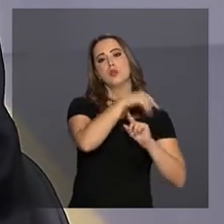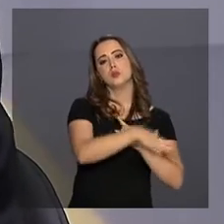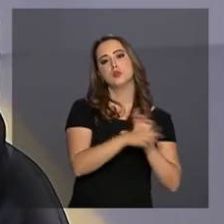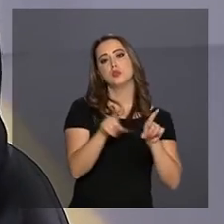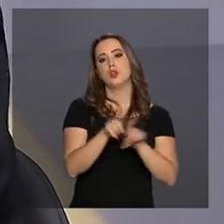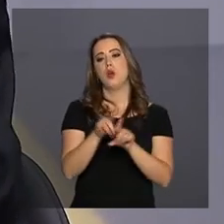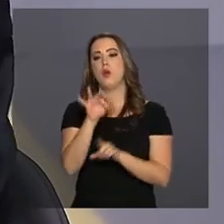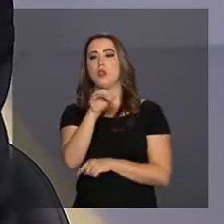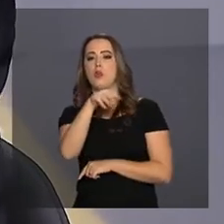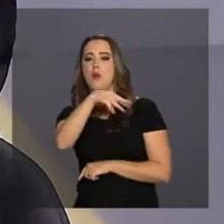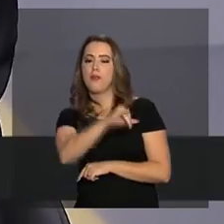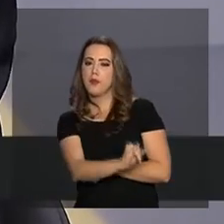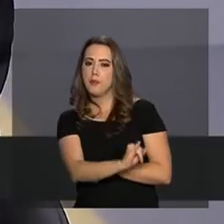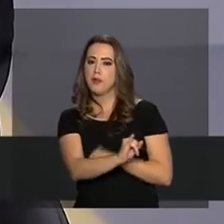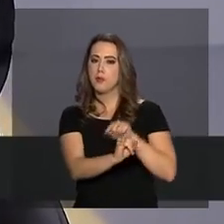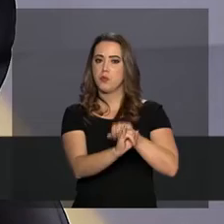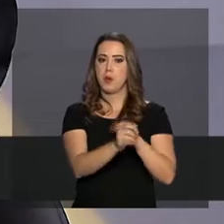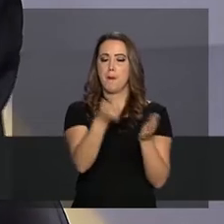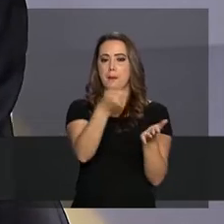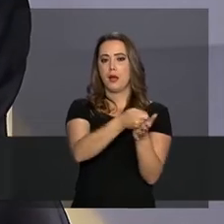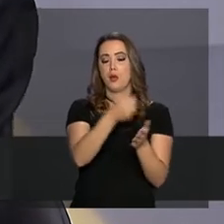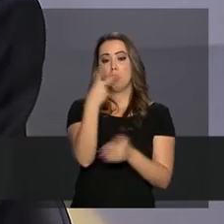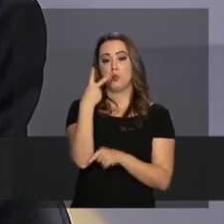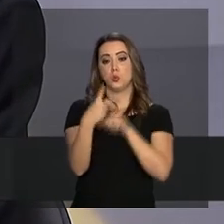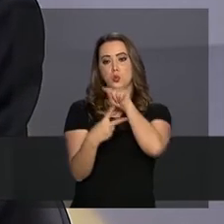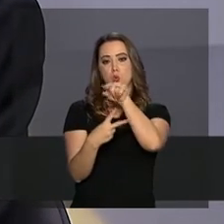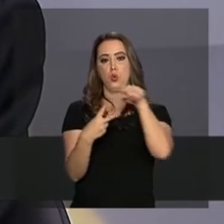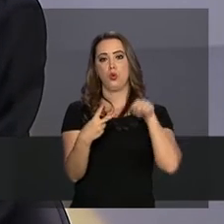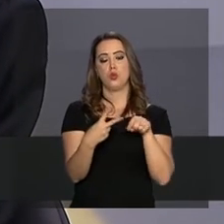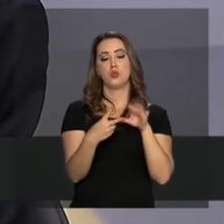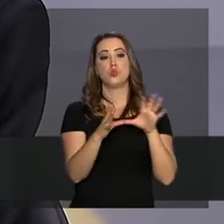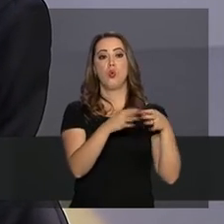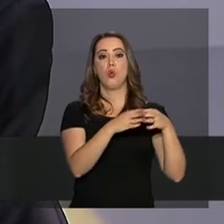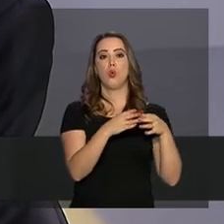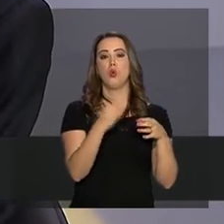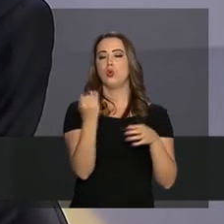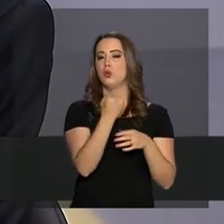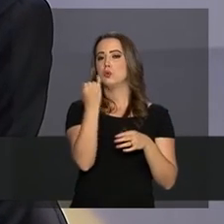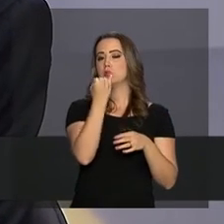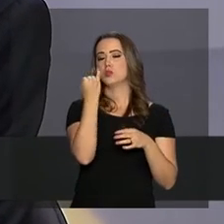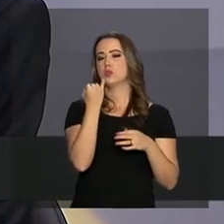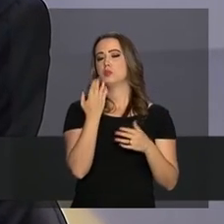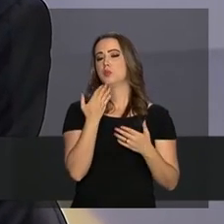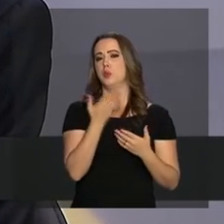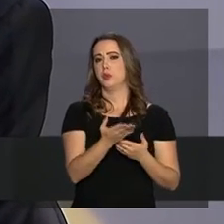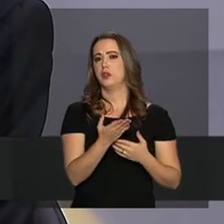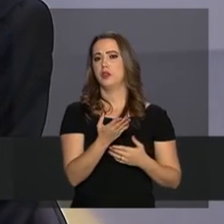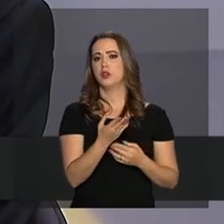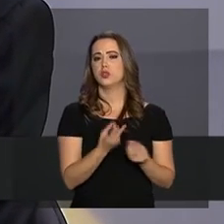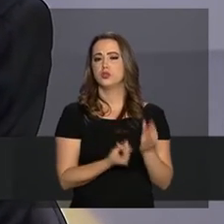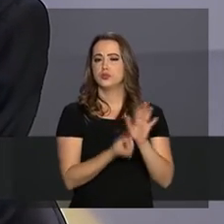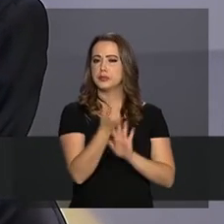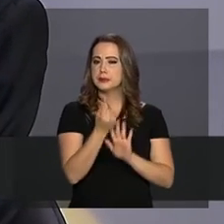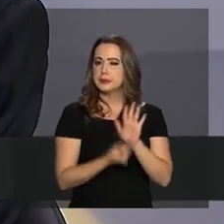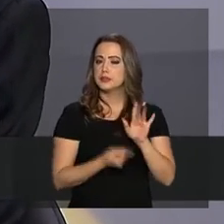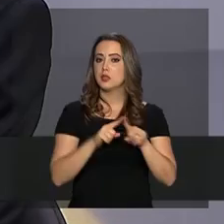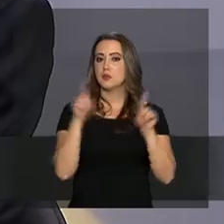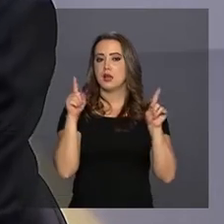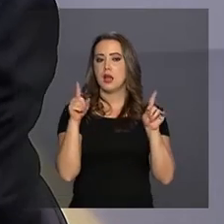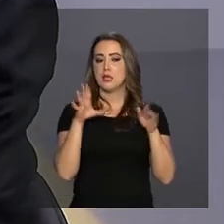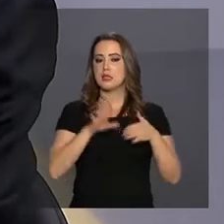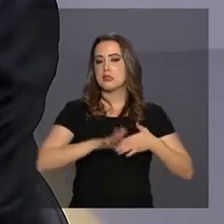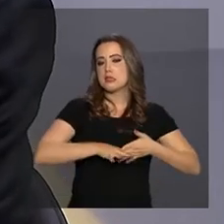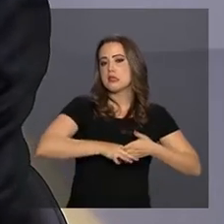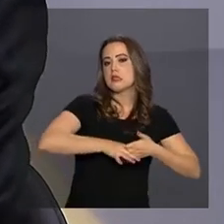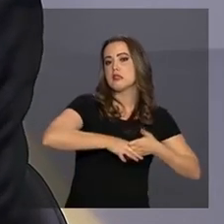Monetário, patrocinados por duas organizações financeiras internacionais, mas, digamos assim, dominadas,